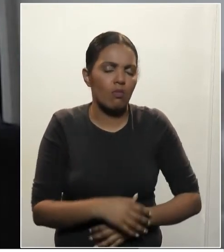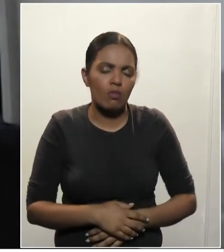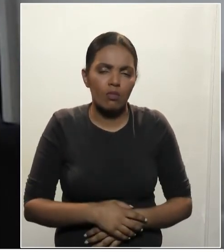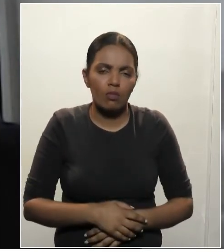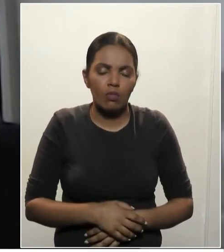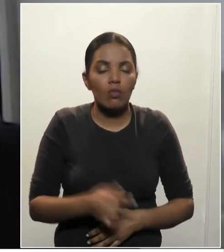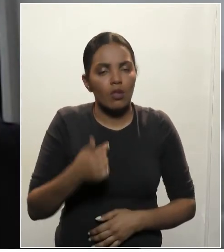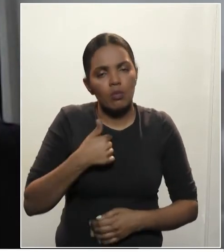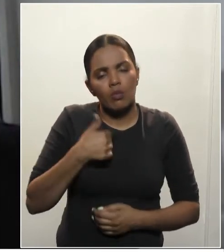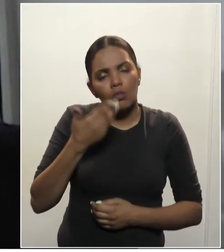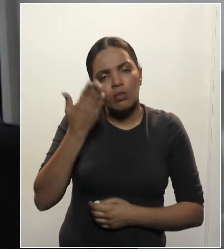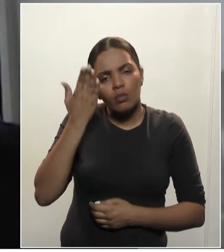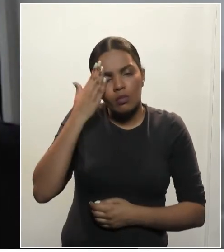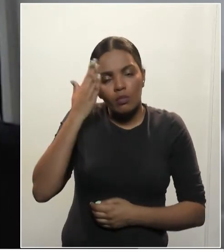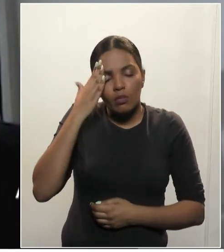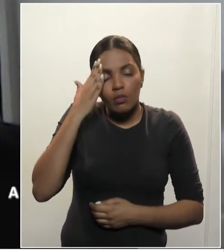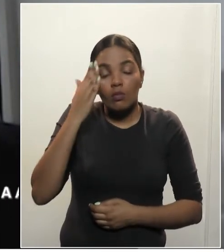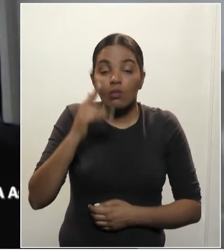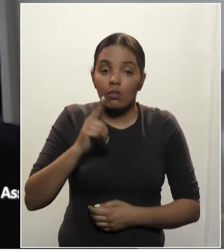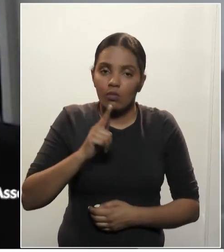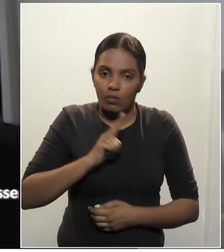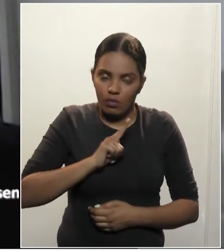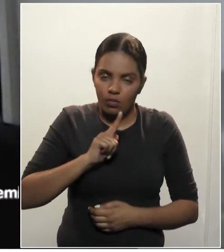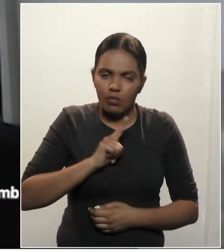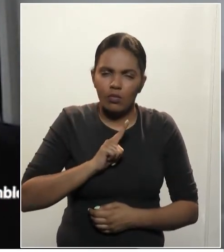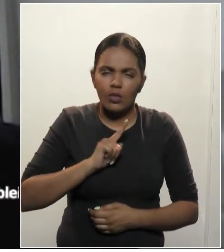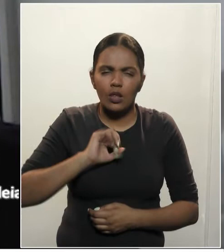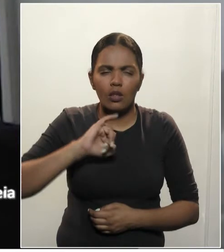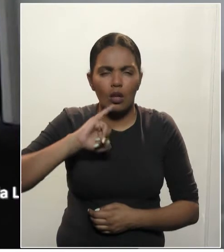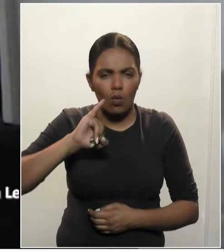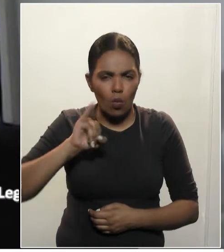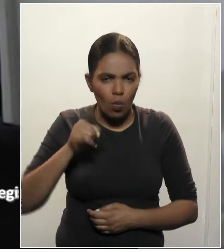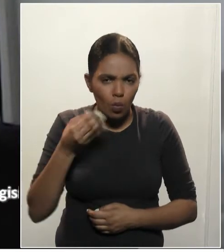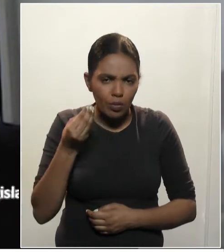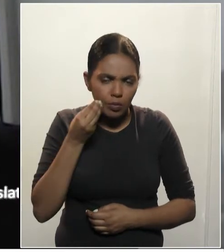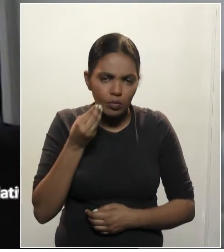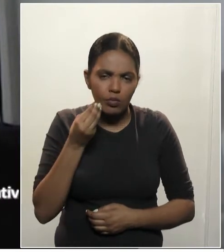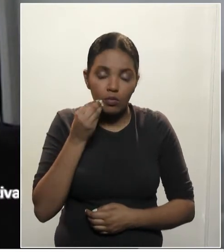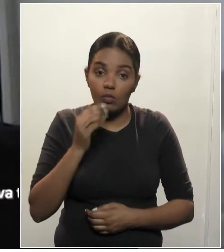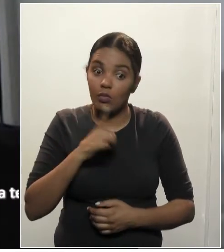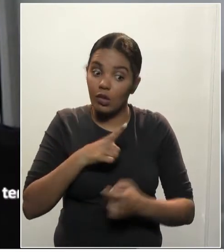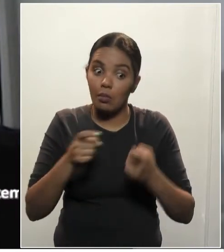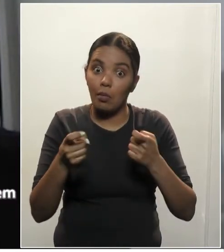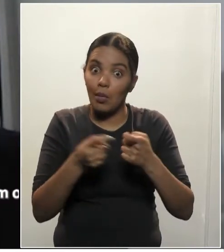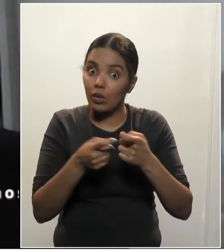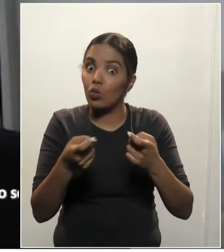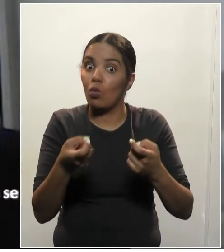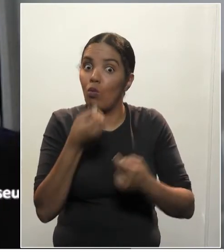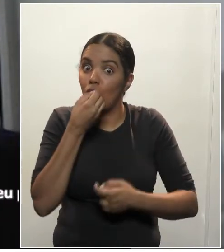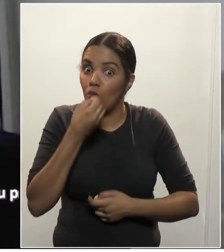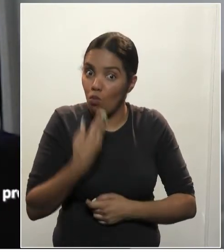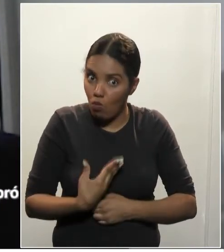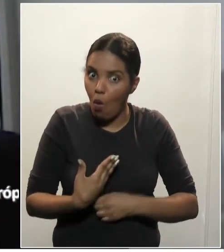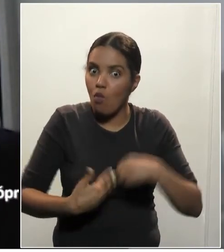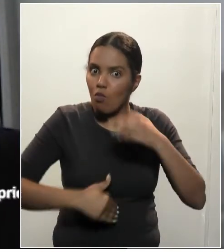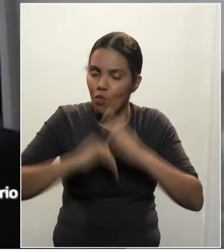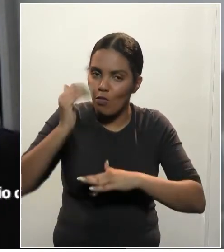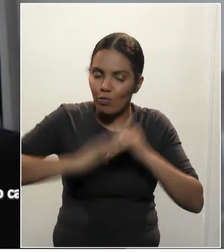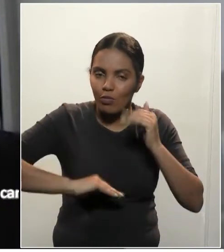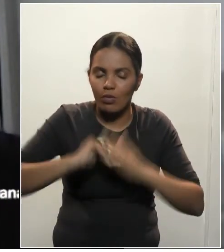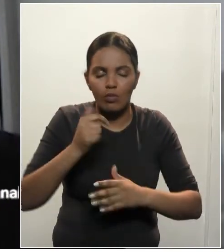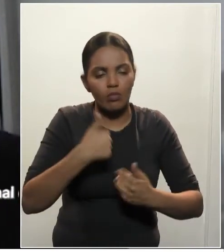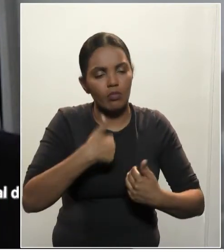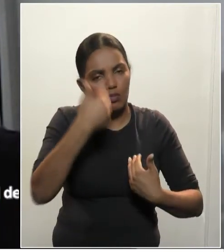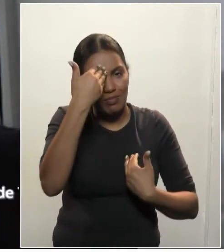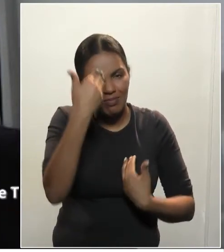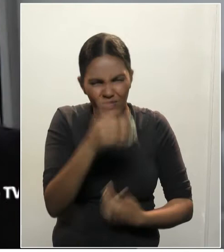Sei que tivemos aí a oportunidade de estar sendo acompanhado por médicos excelentes. Gostaria de agradecer não só